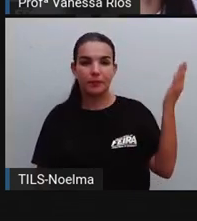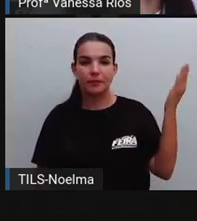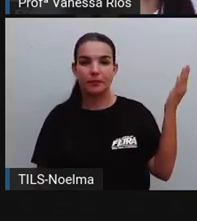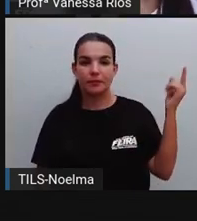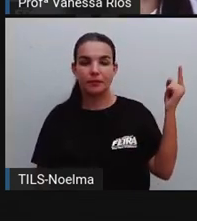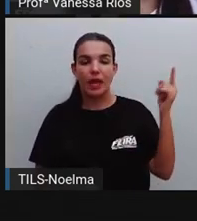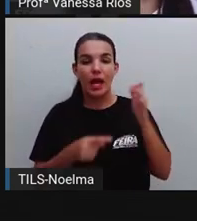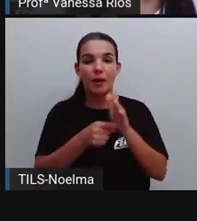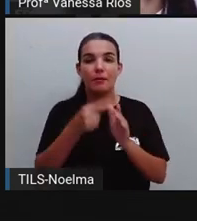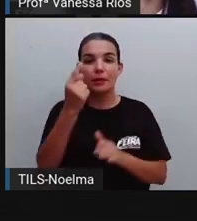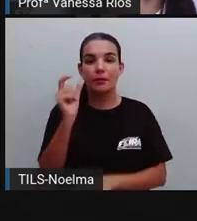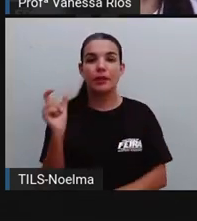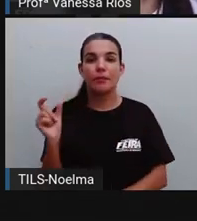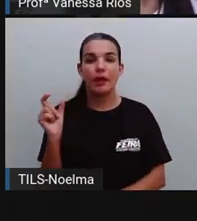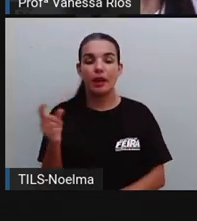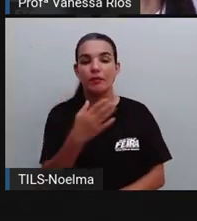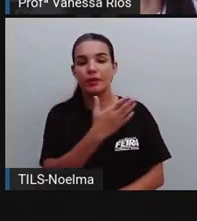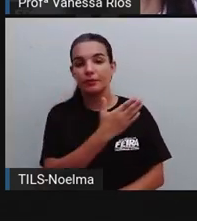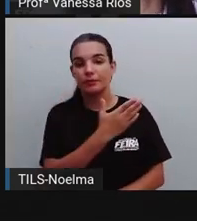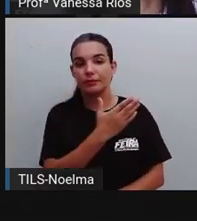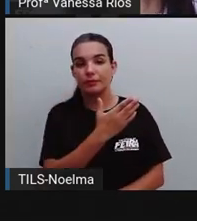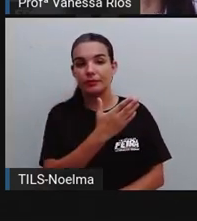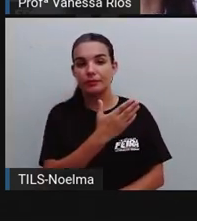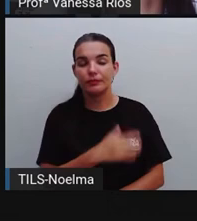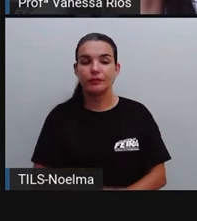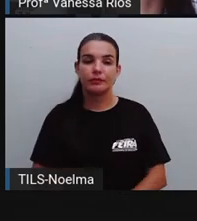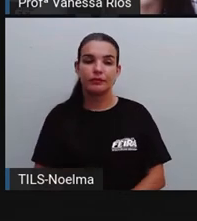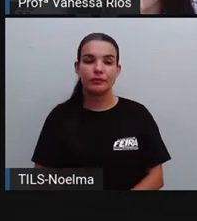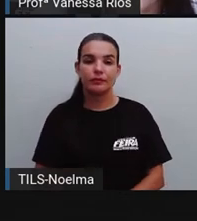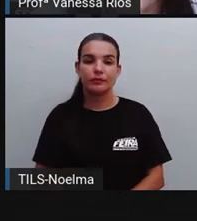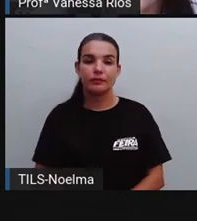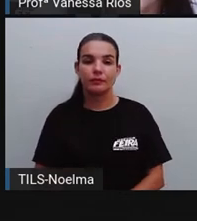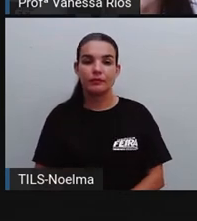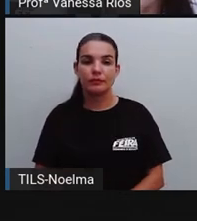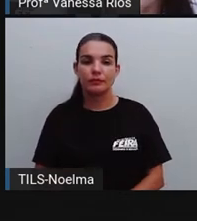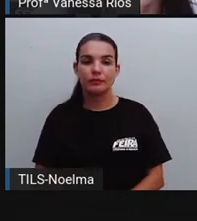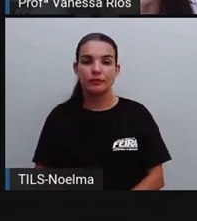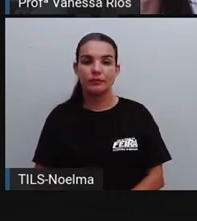Aí a primeira palavra que a Pro ditou, identificar.